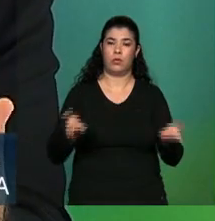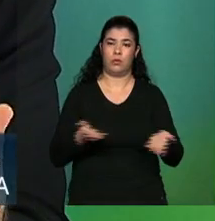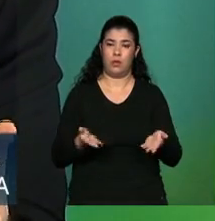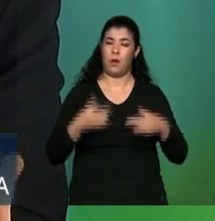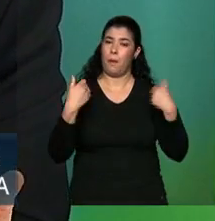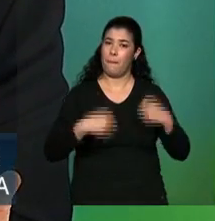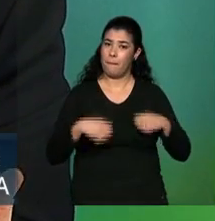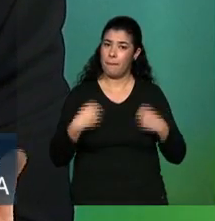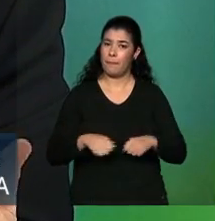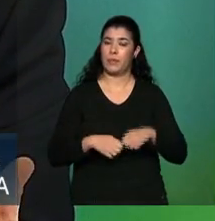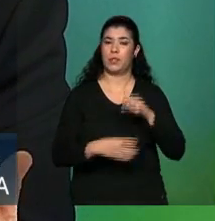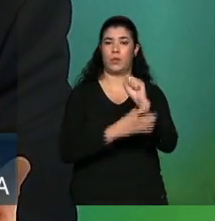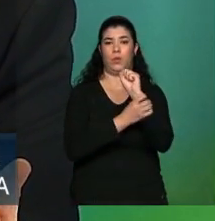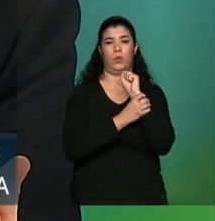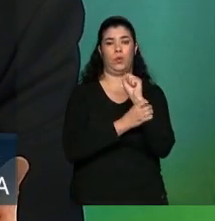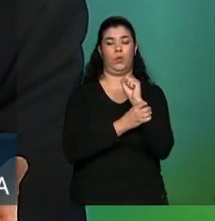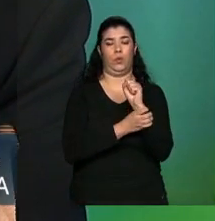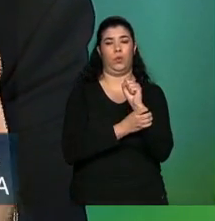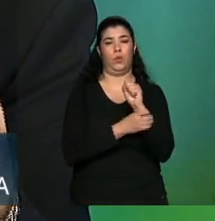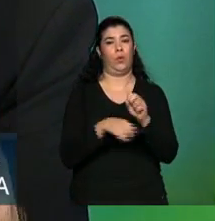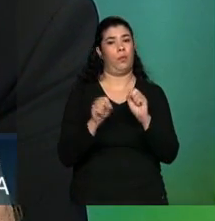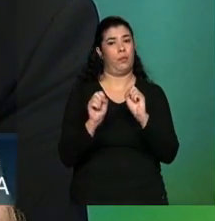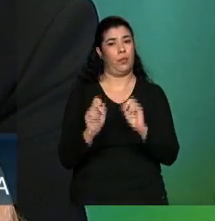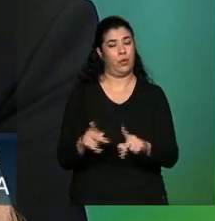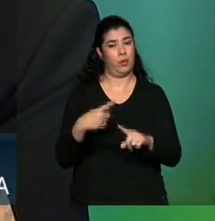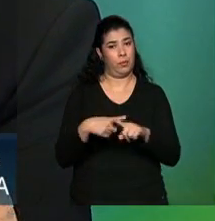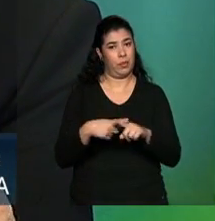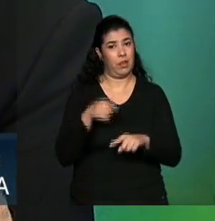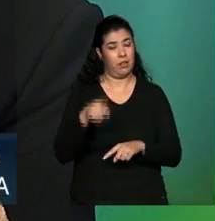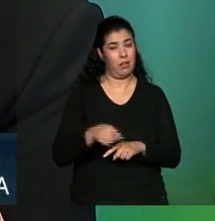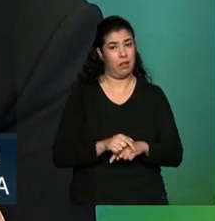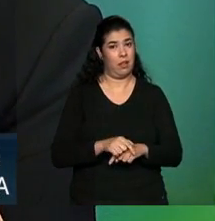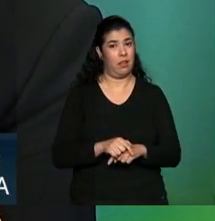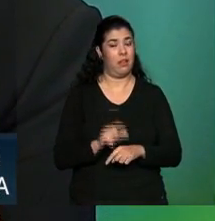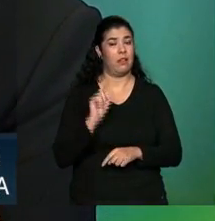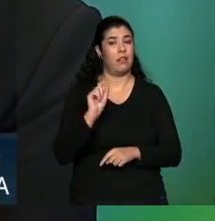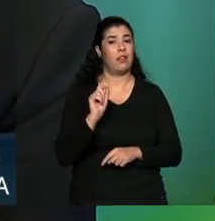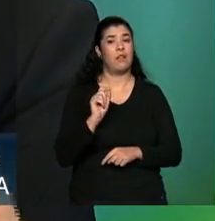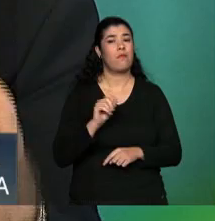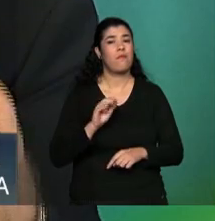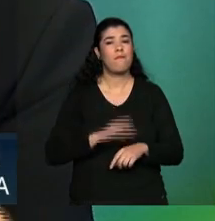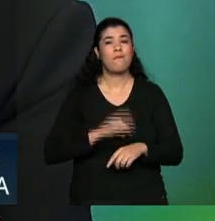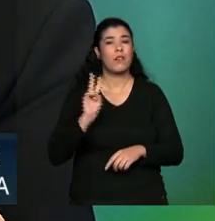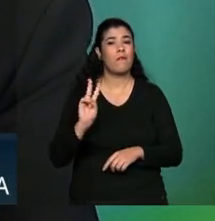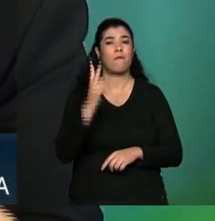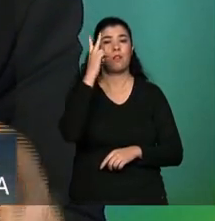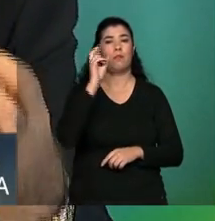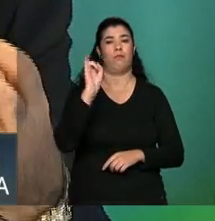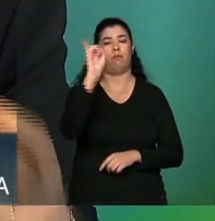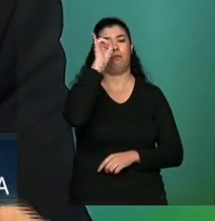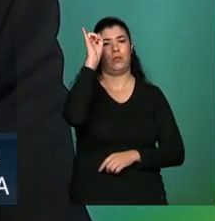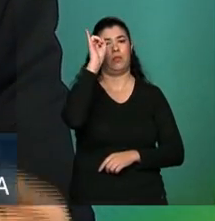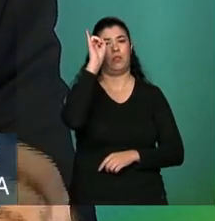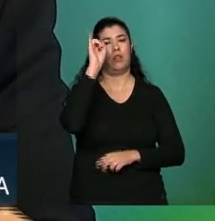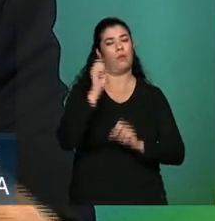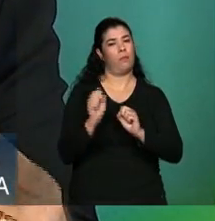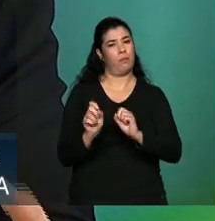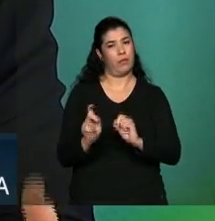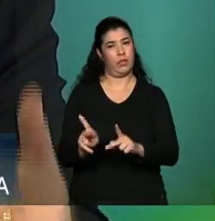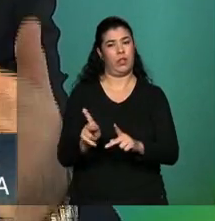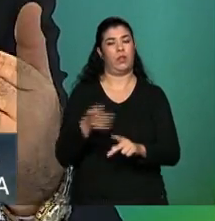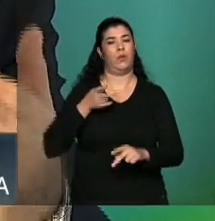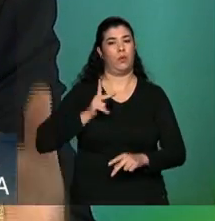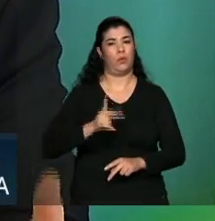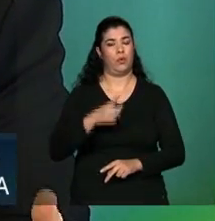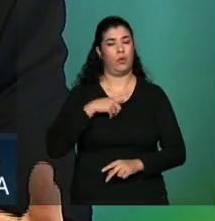a sustentabilidade da previdência social porque este é o valor maior para aposentado é a garantia de que ele continuará tendo